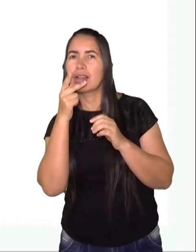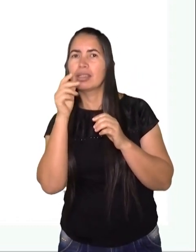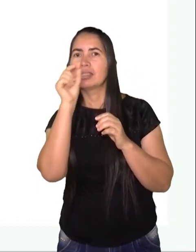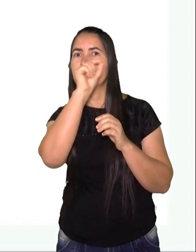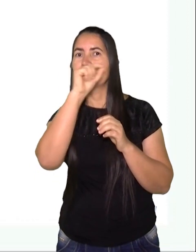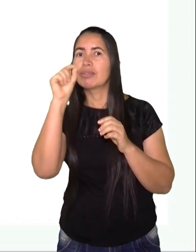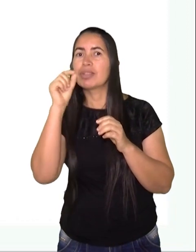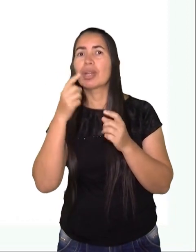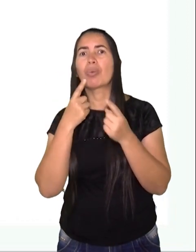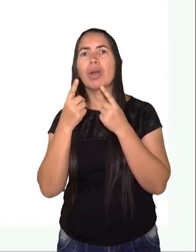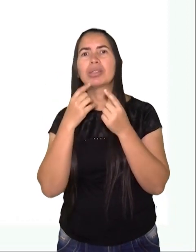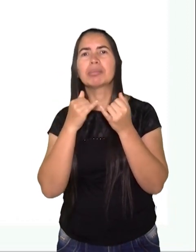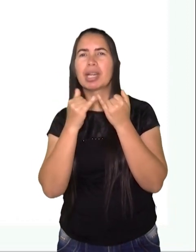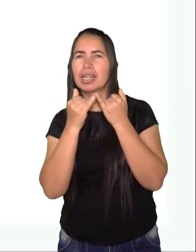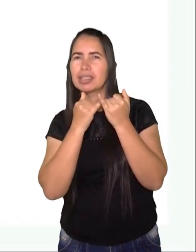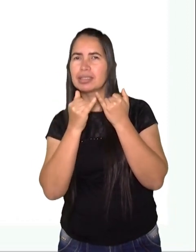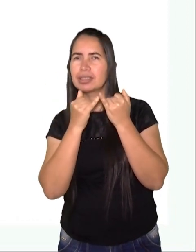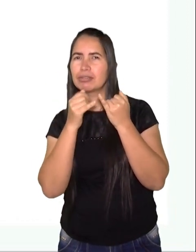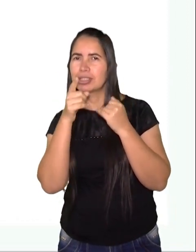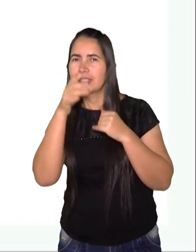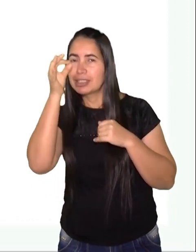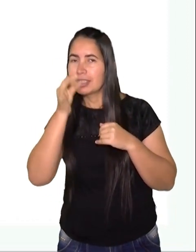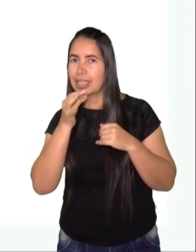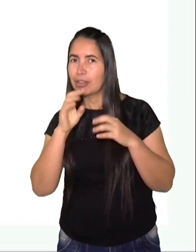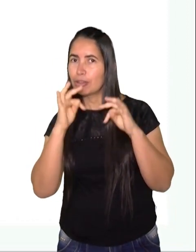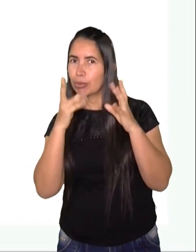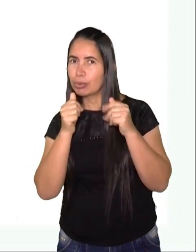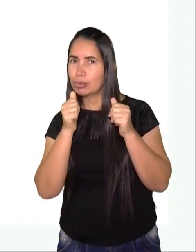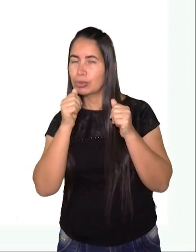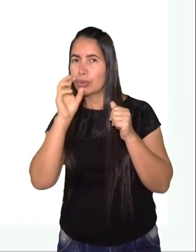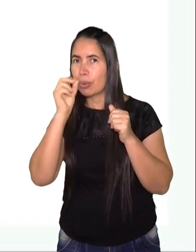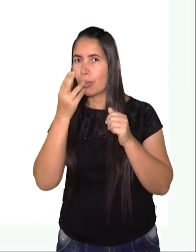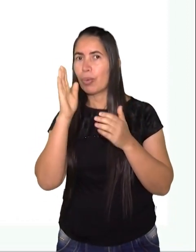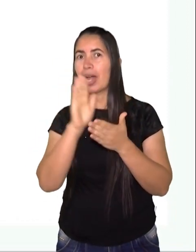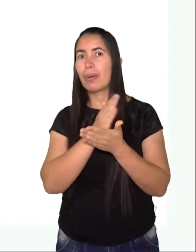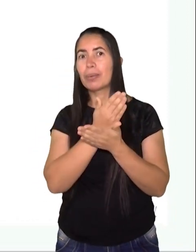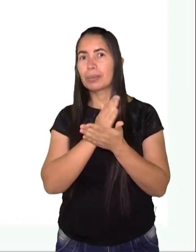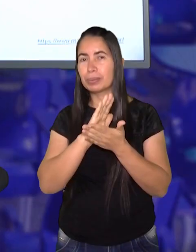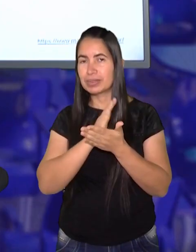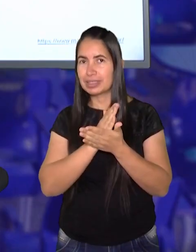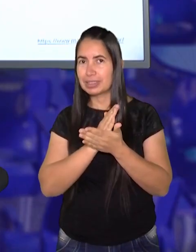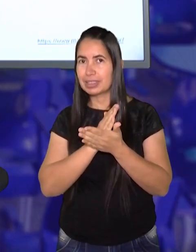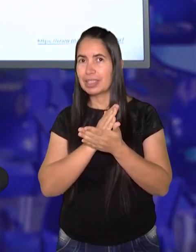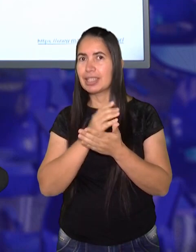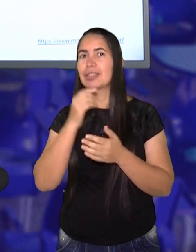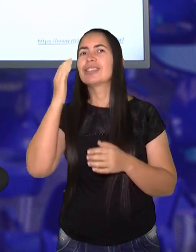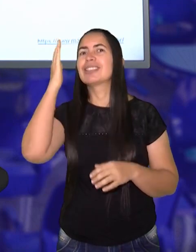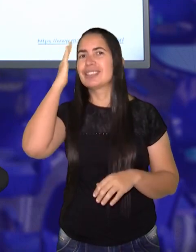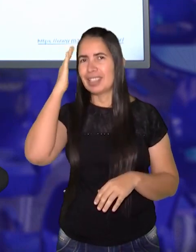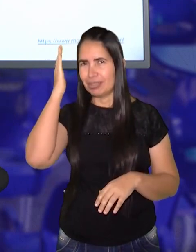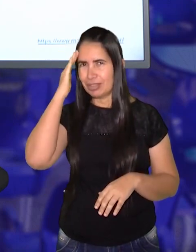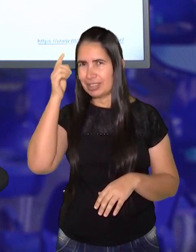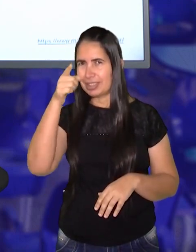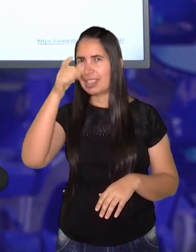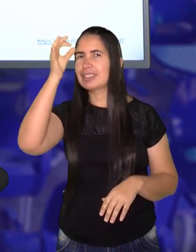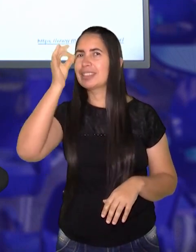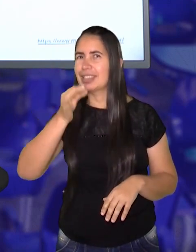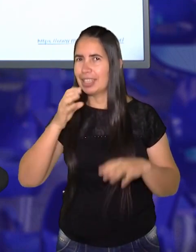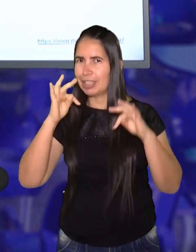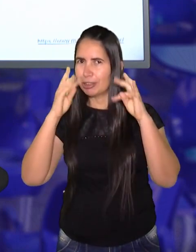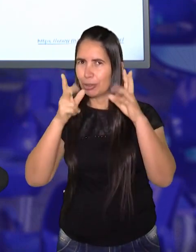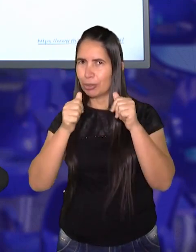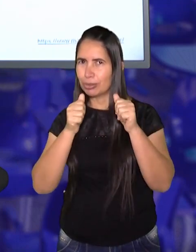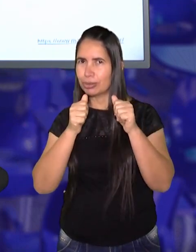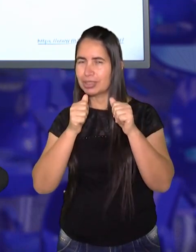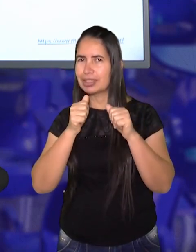parece com elas. Será que você vai acertar todos ou apenas alguns? Eu tenho certeza que você vai acertar